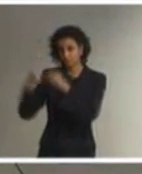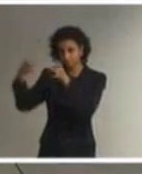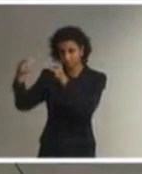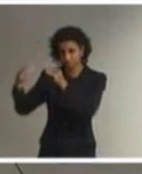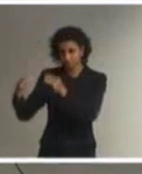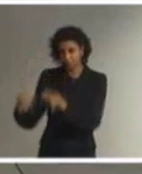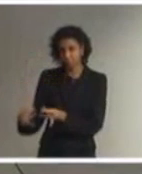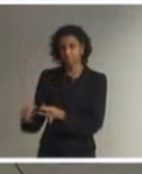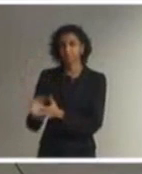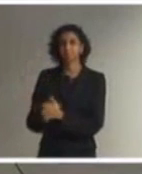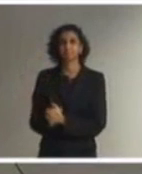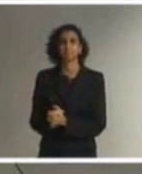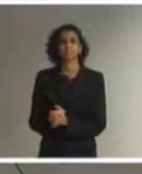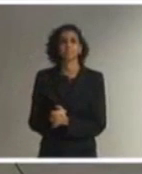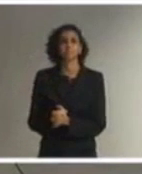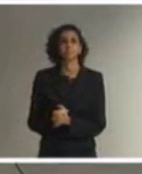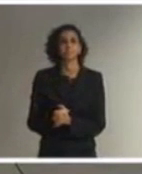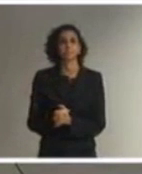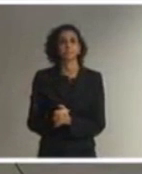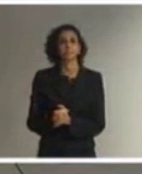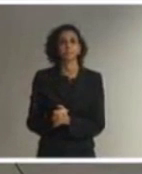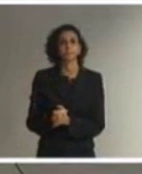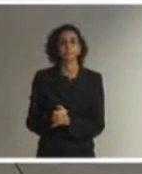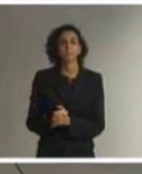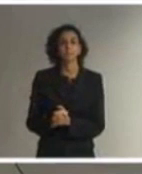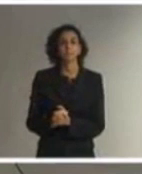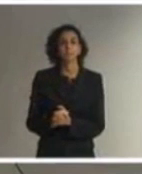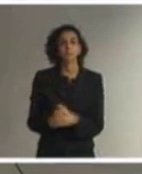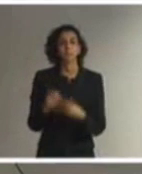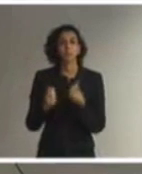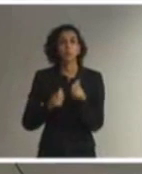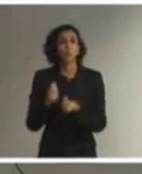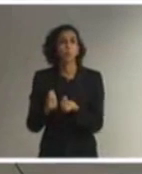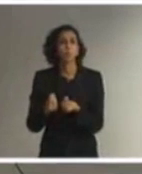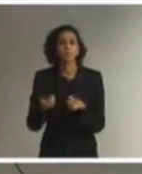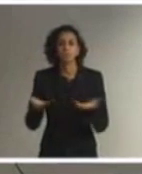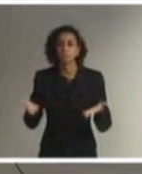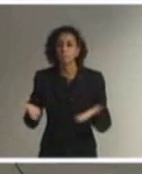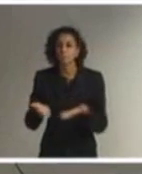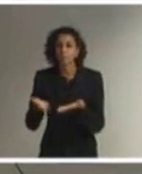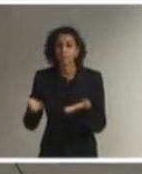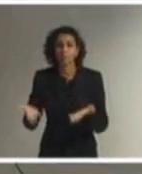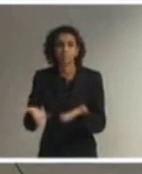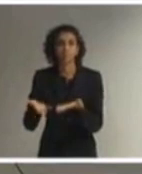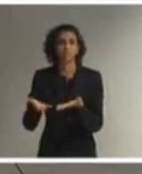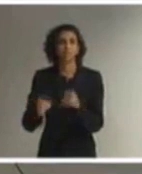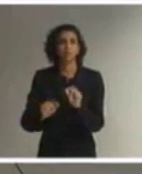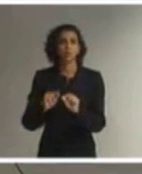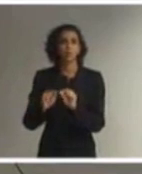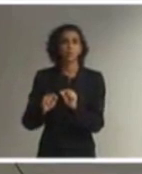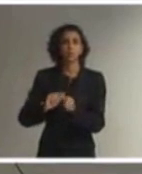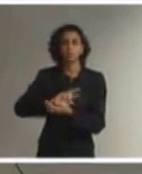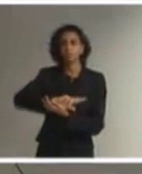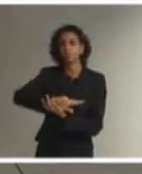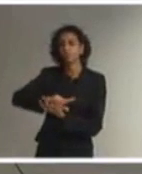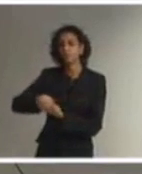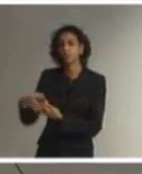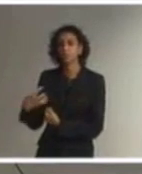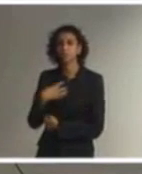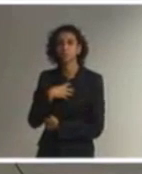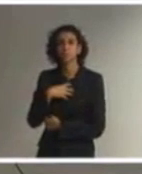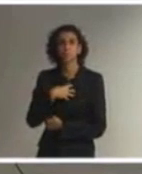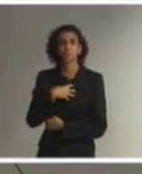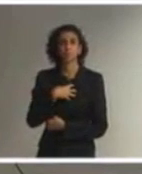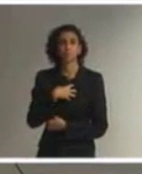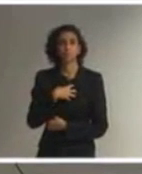mais detalhada para que eu ofereça dentro desse aspecto trans ou multidisciplinar um